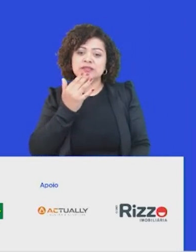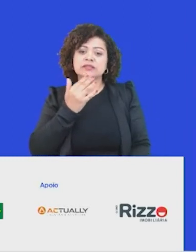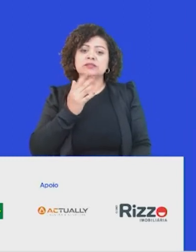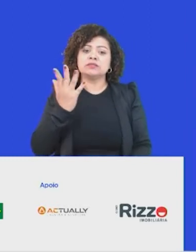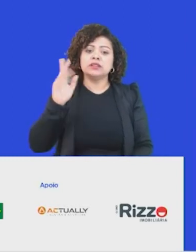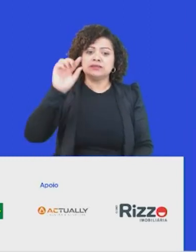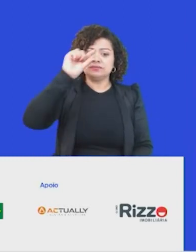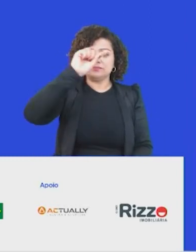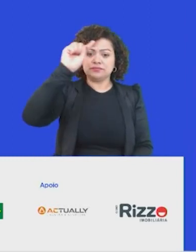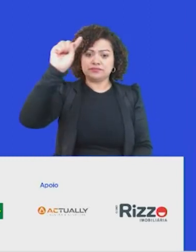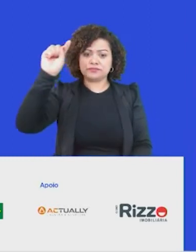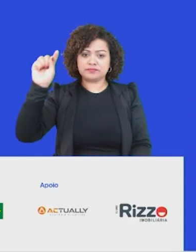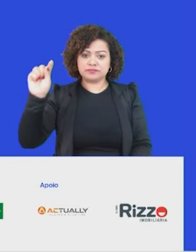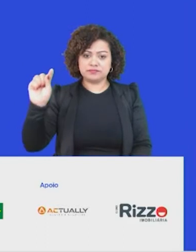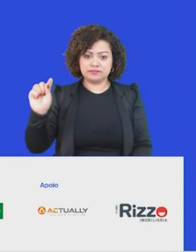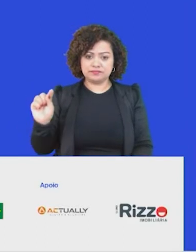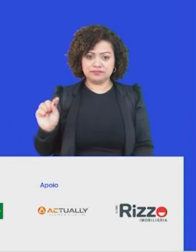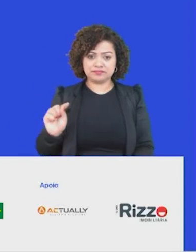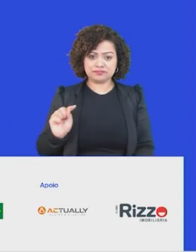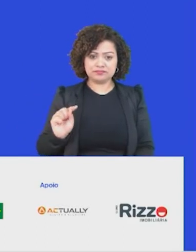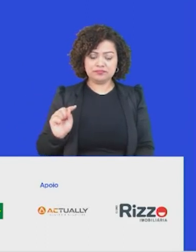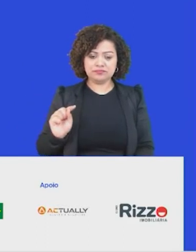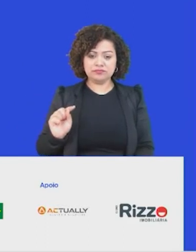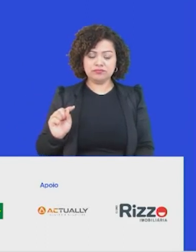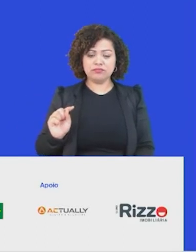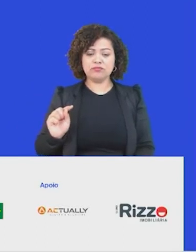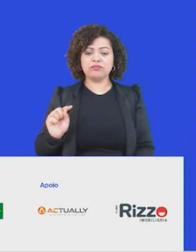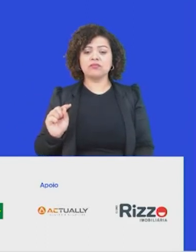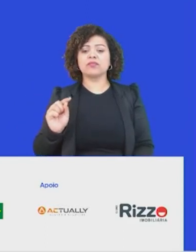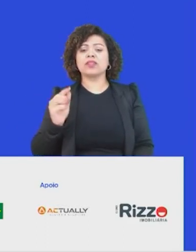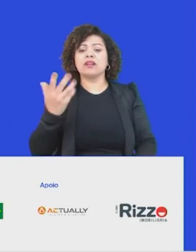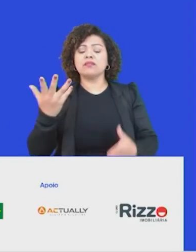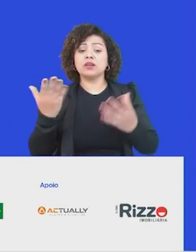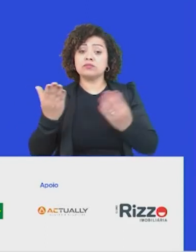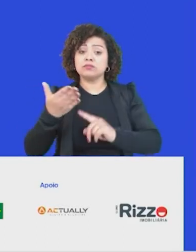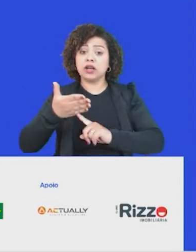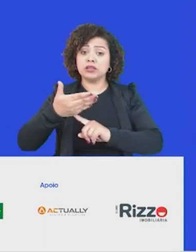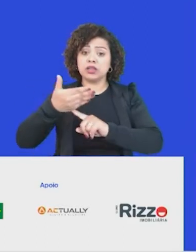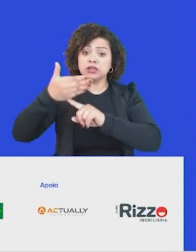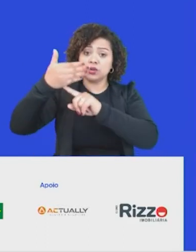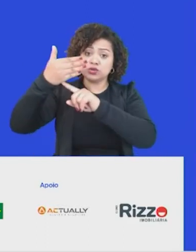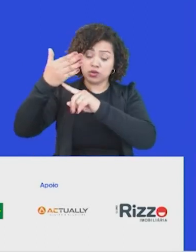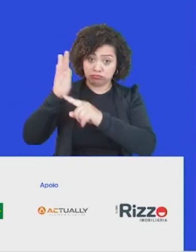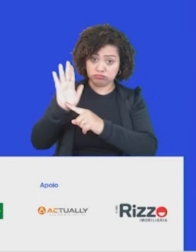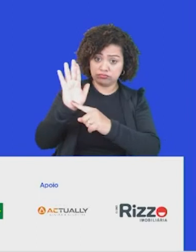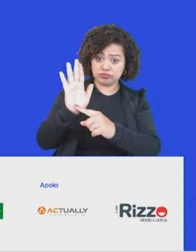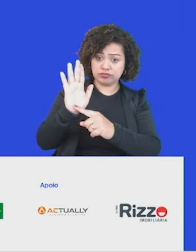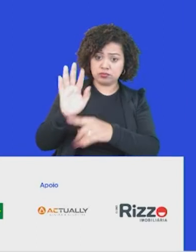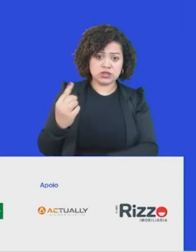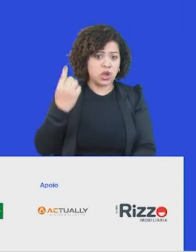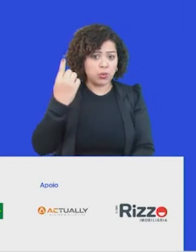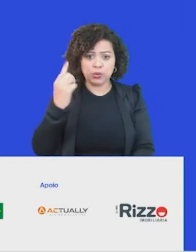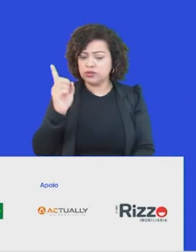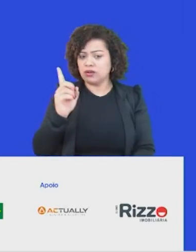tecnológicas, aproveitando o potencial que as tecnologias digitais nos oferecem, e não apenas uma delas, mas